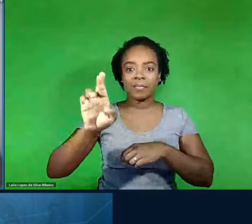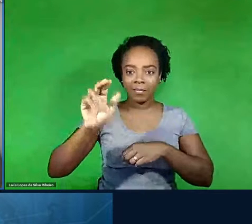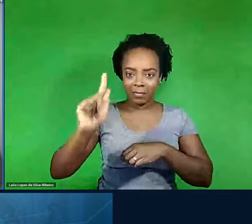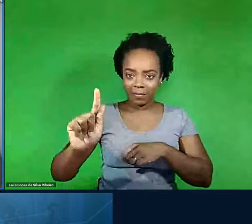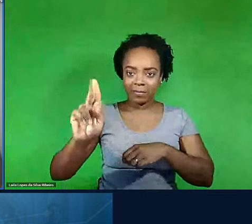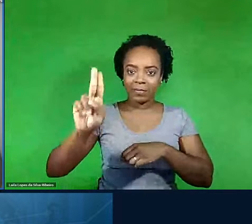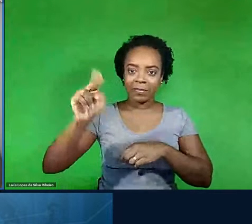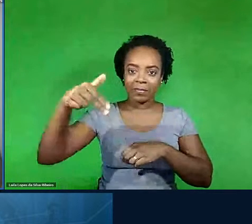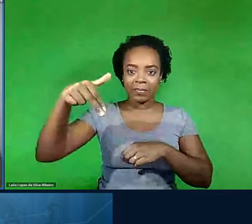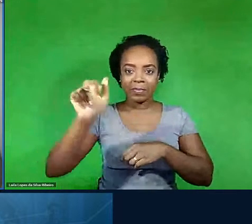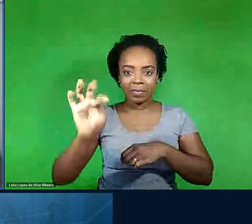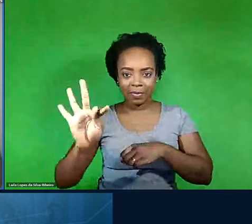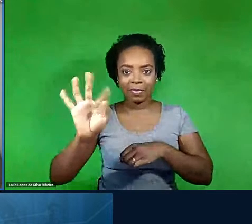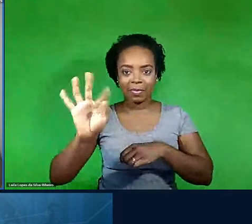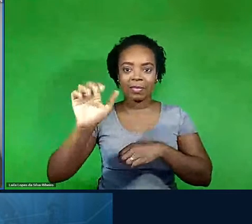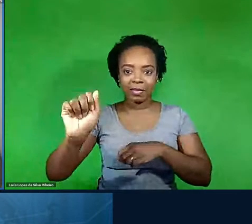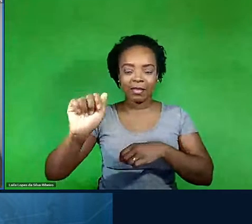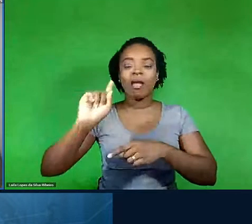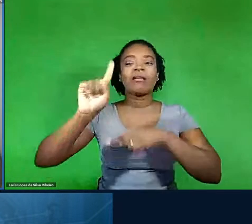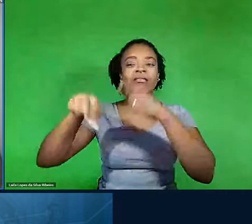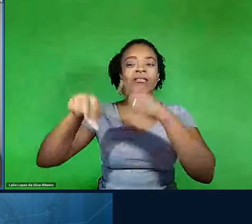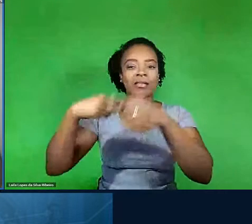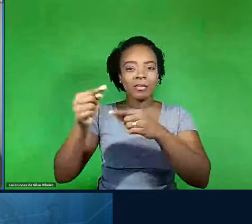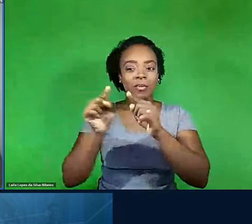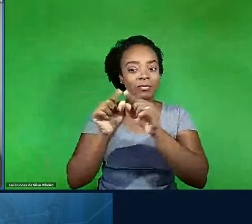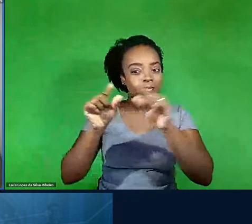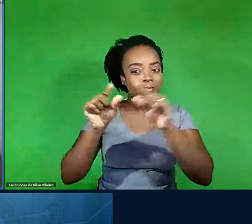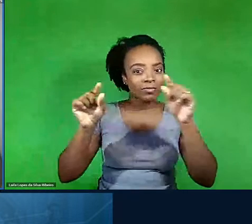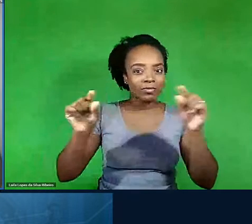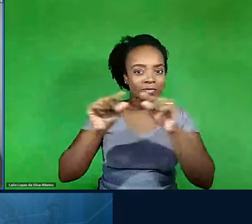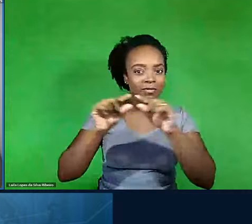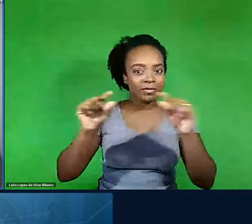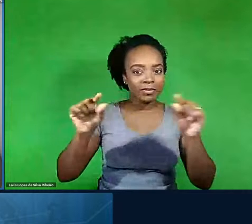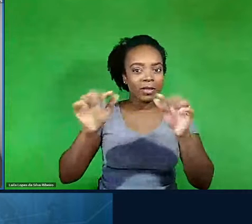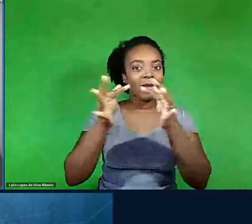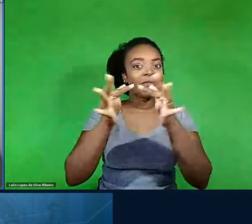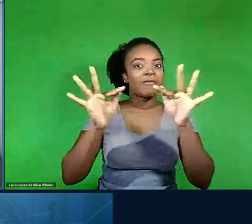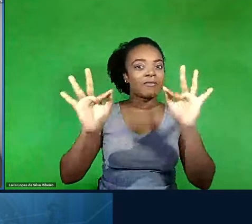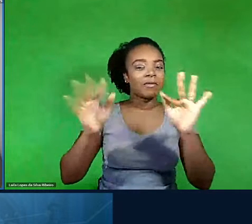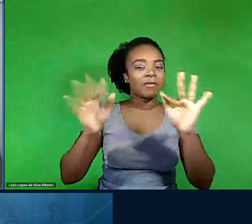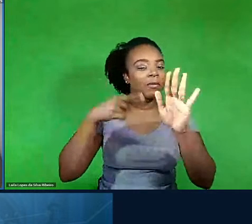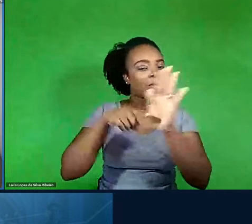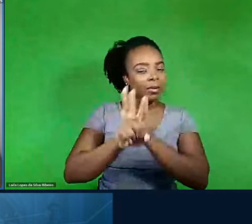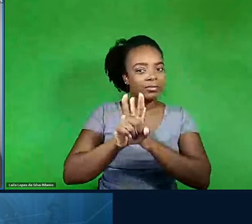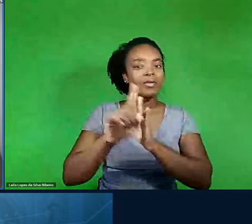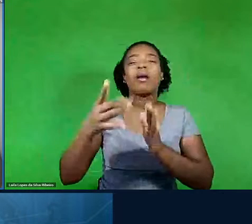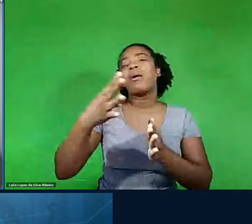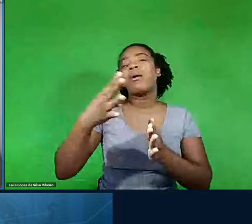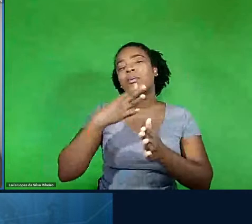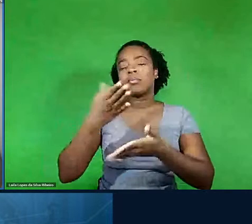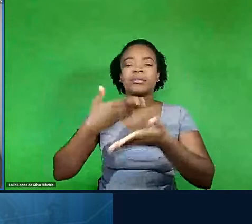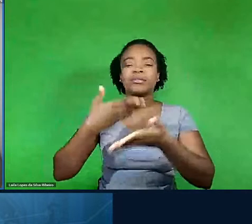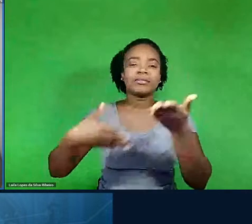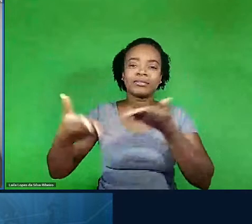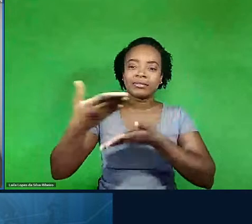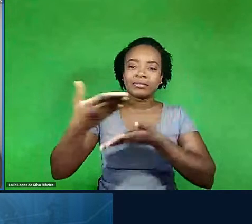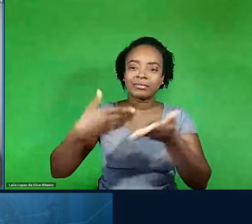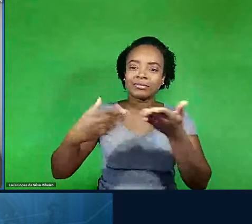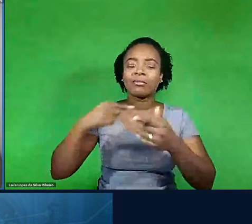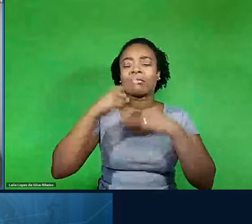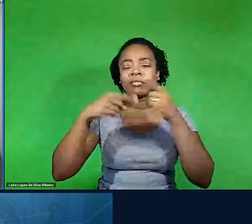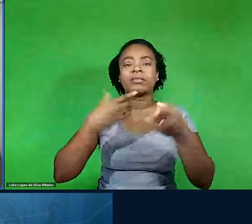compartilhar esses questionamentos, ok? Vou começar com vocês apresentando